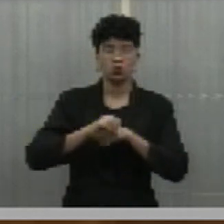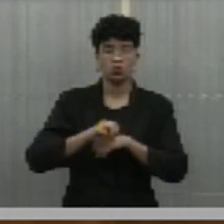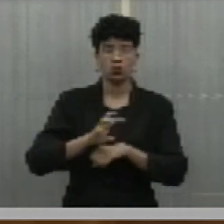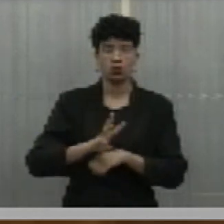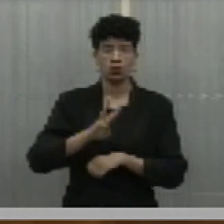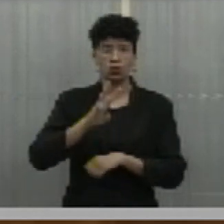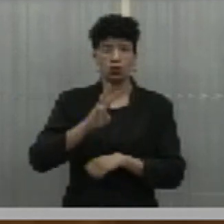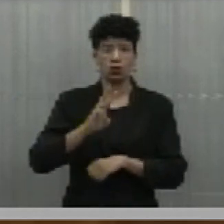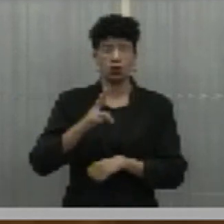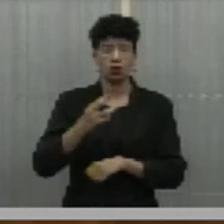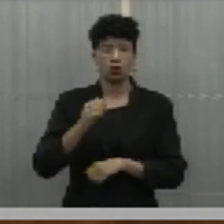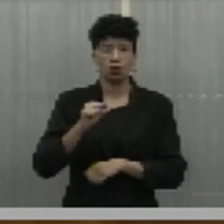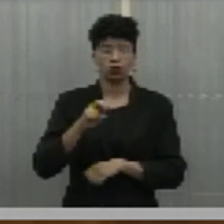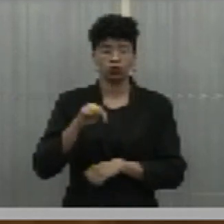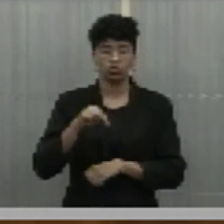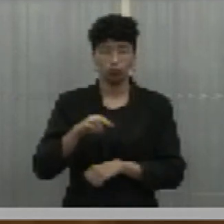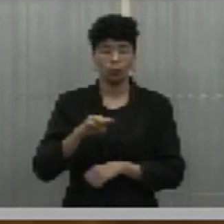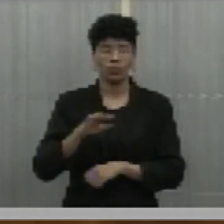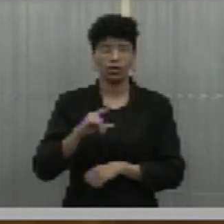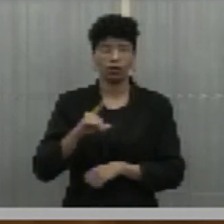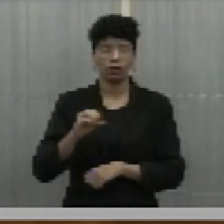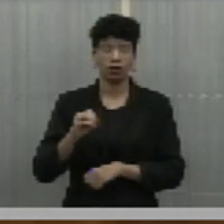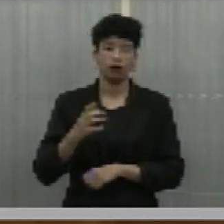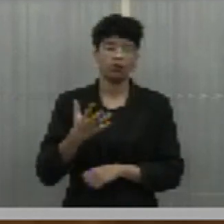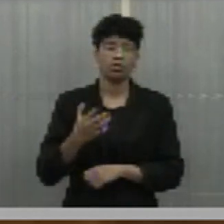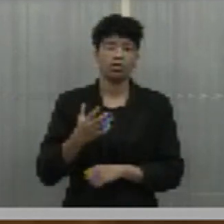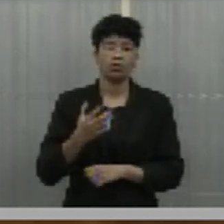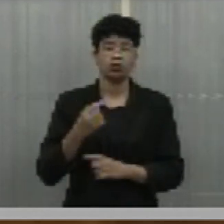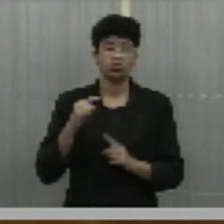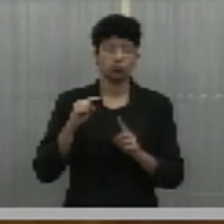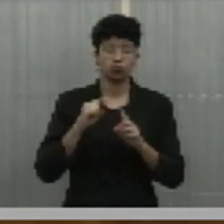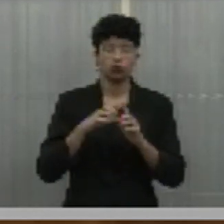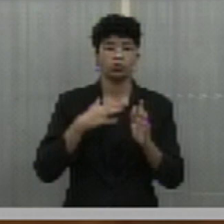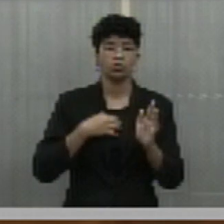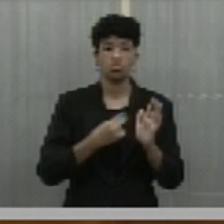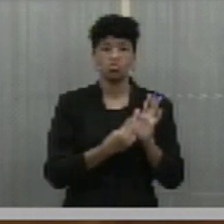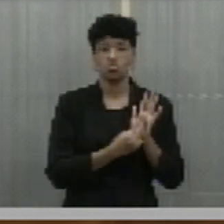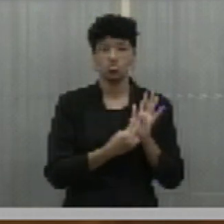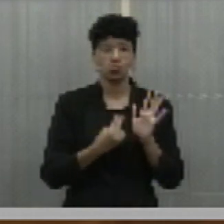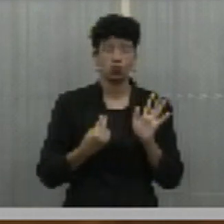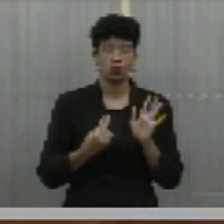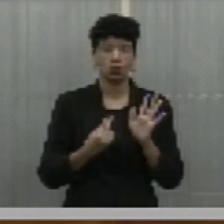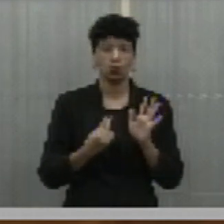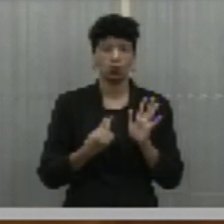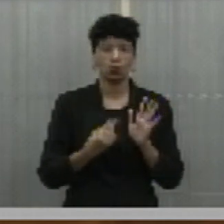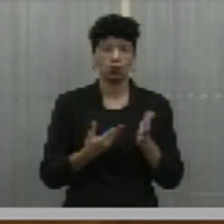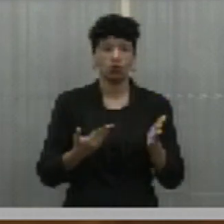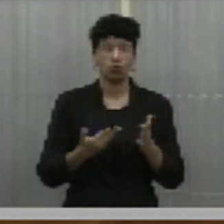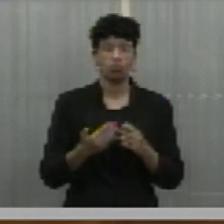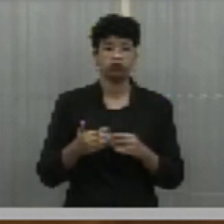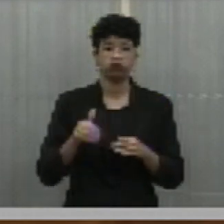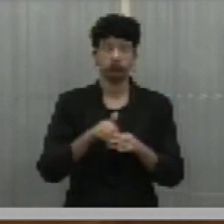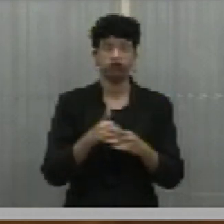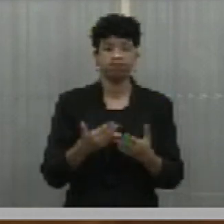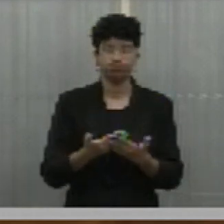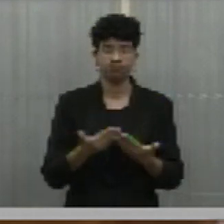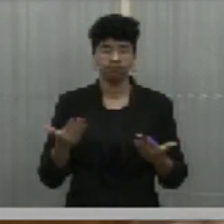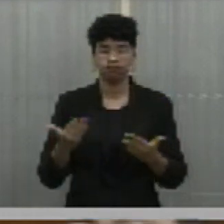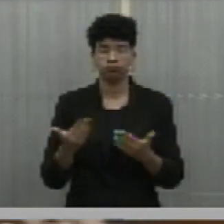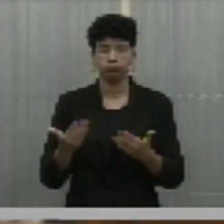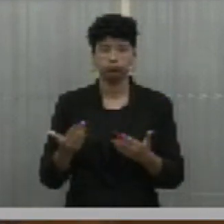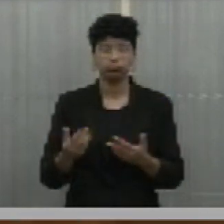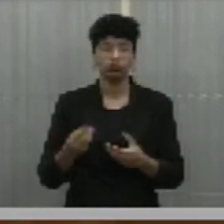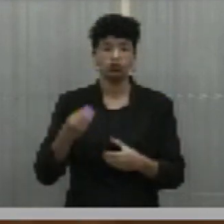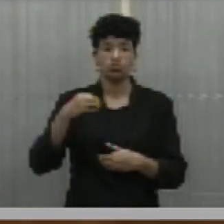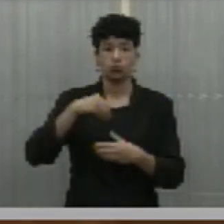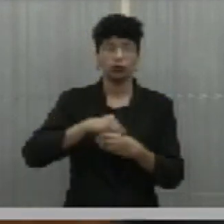Austin Bandeira, por terem indicado meu nome como sugestão para apreciação de vossas excelências, para integrar como